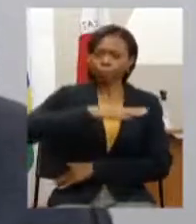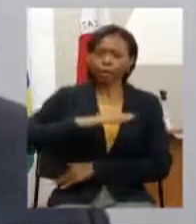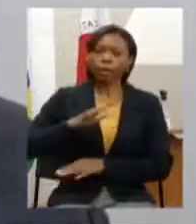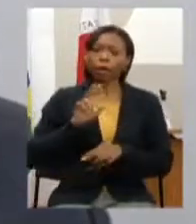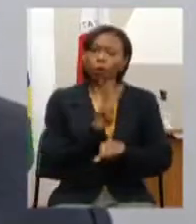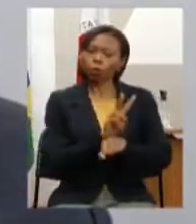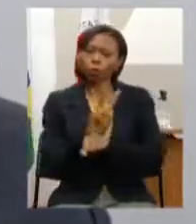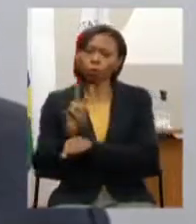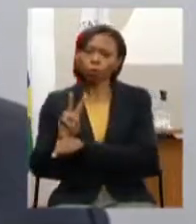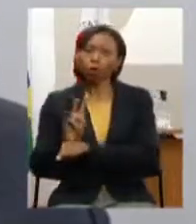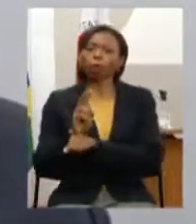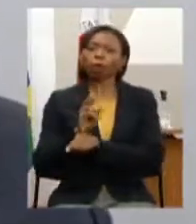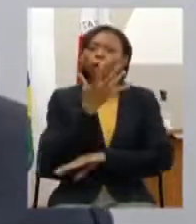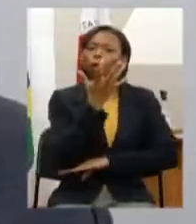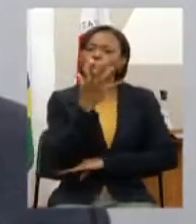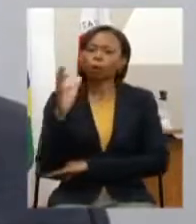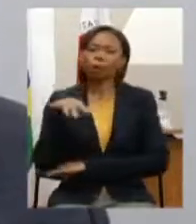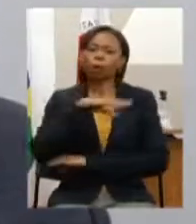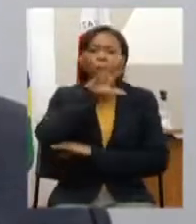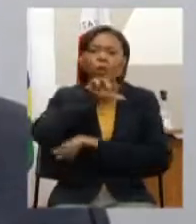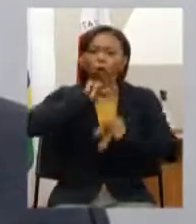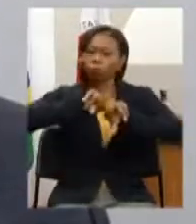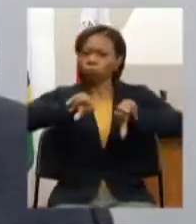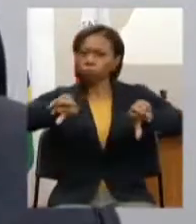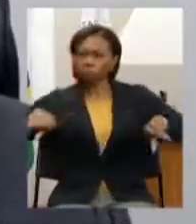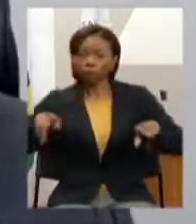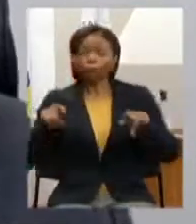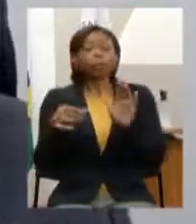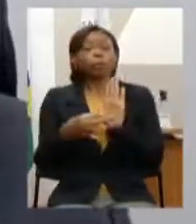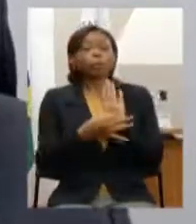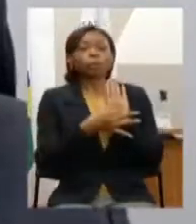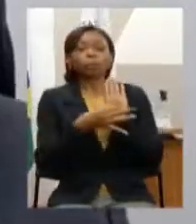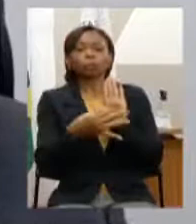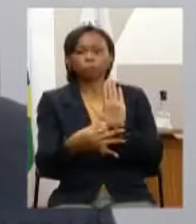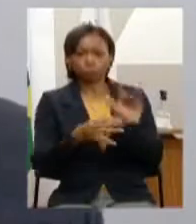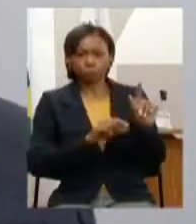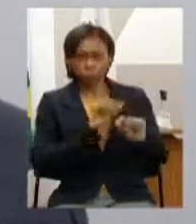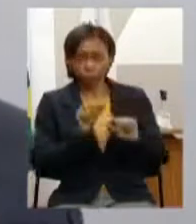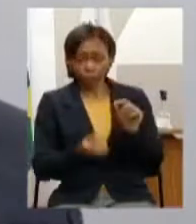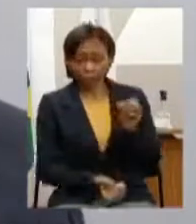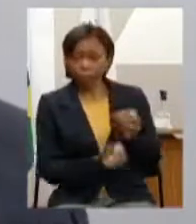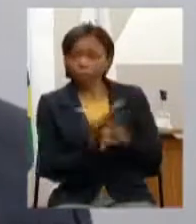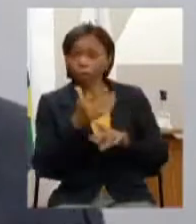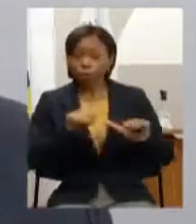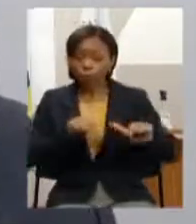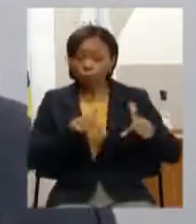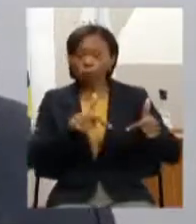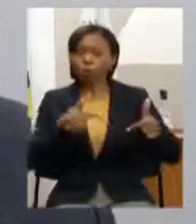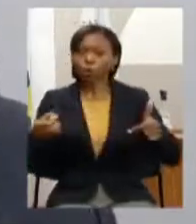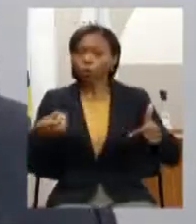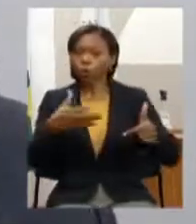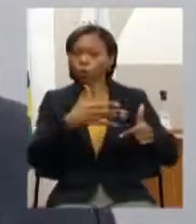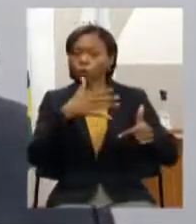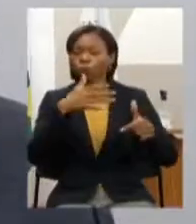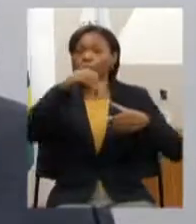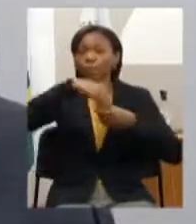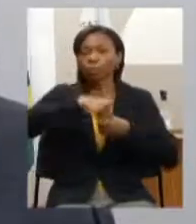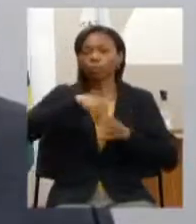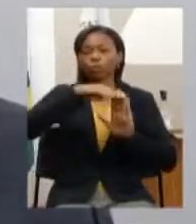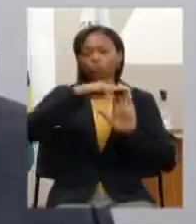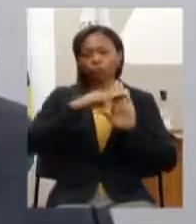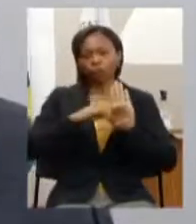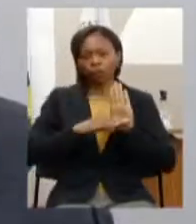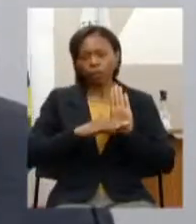biodiversidade florestal sugestões apresentadas criação de ações novas no âmbito do programa qualidade